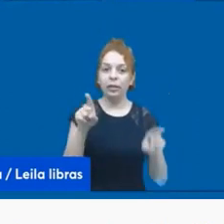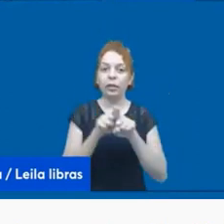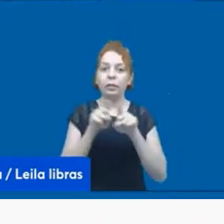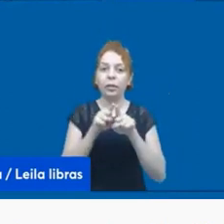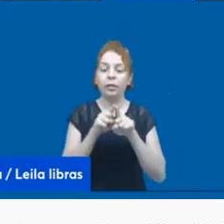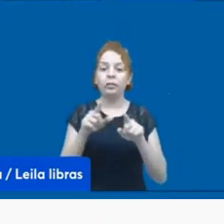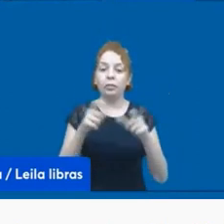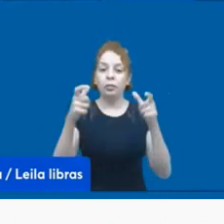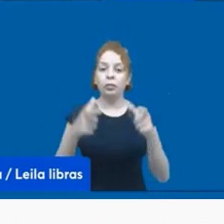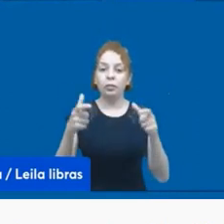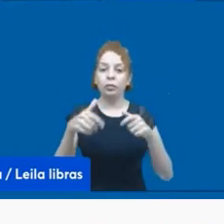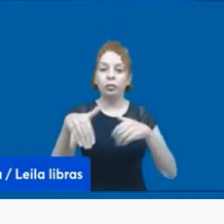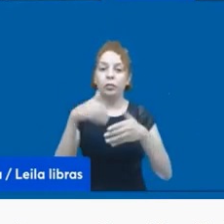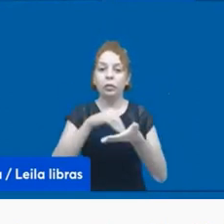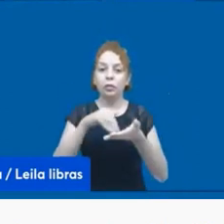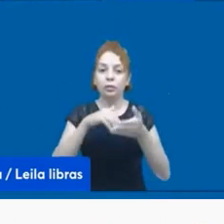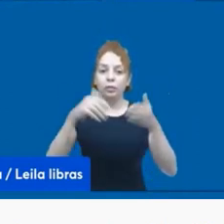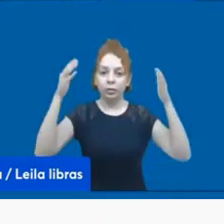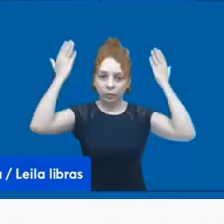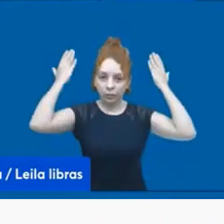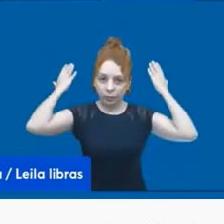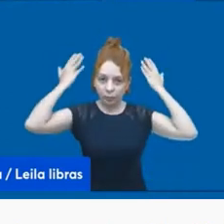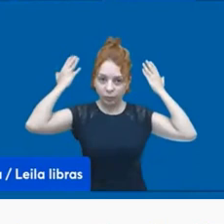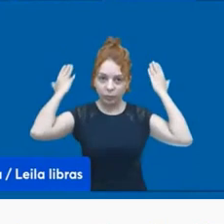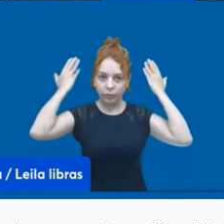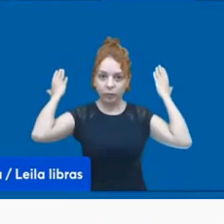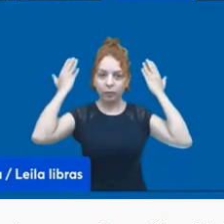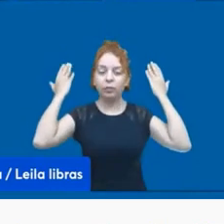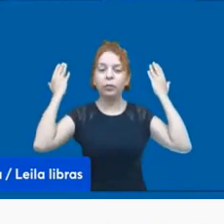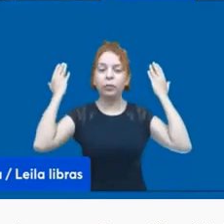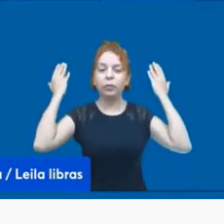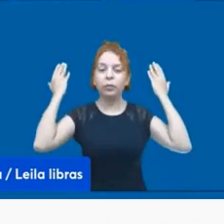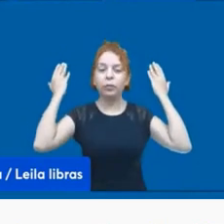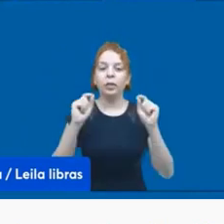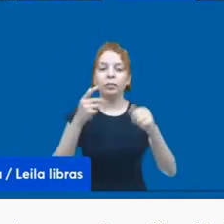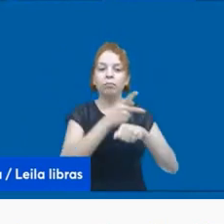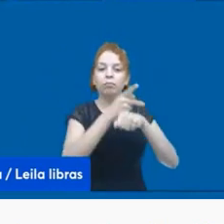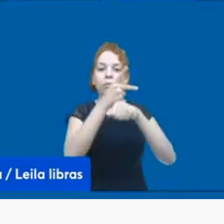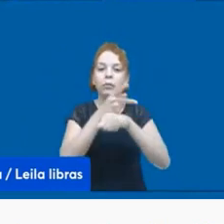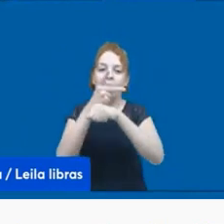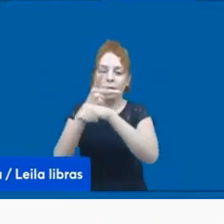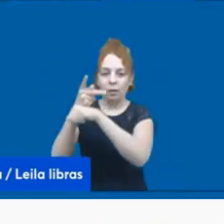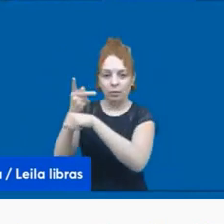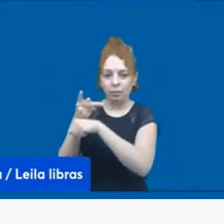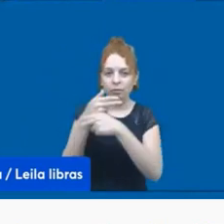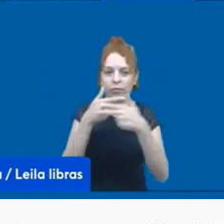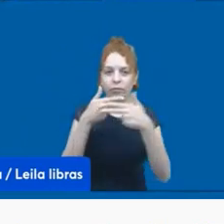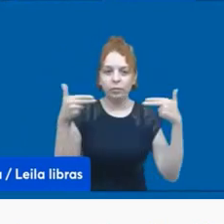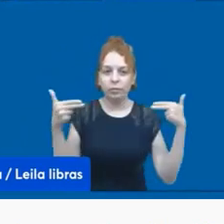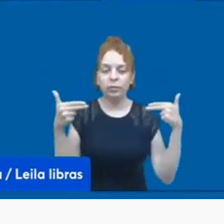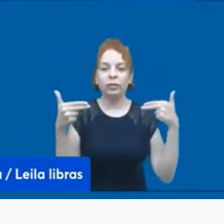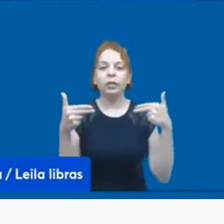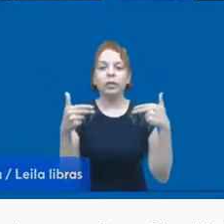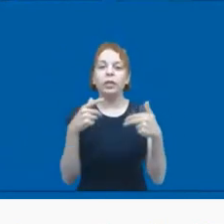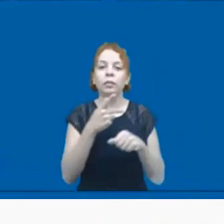no escritório do Voz das Comunidades, com um fundo aqui atrás, alguns troféus, algumas premiações que o Voz das